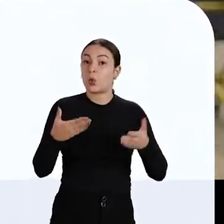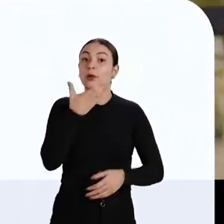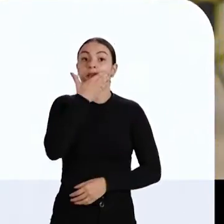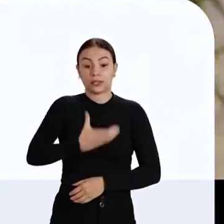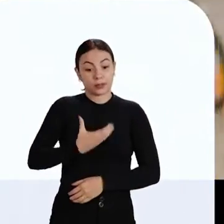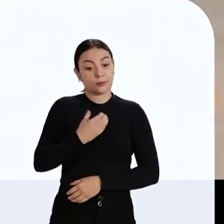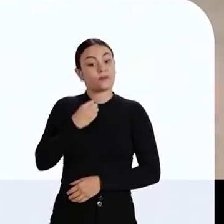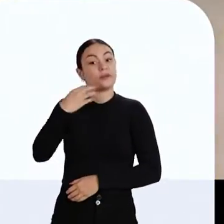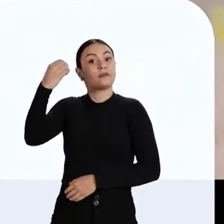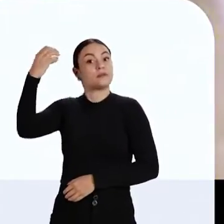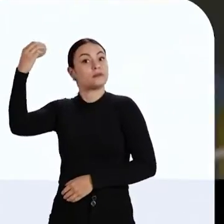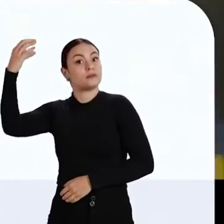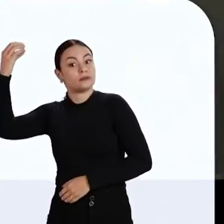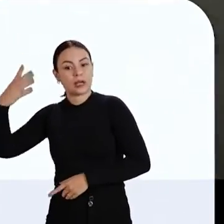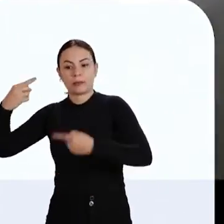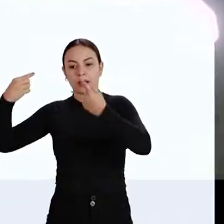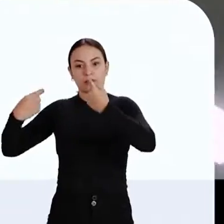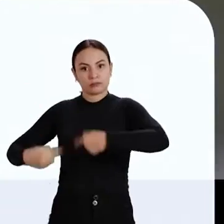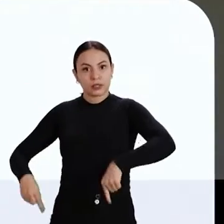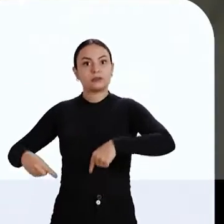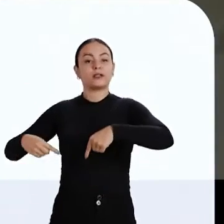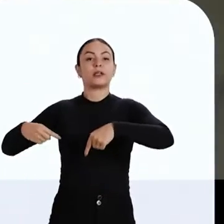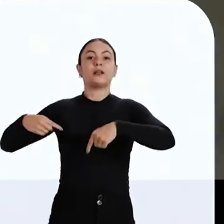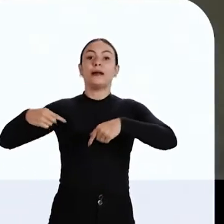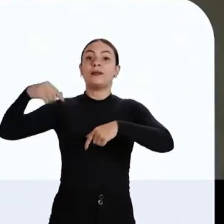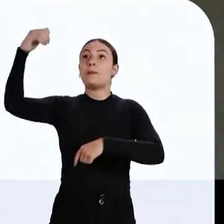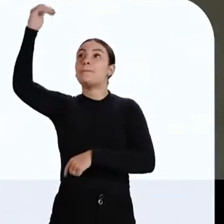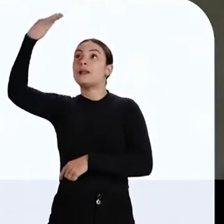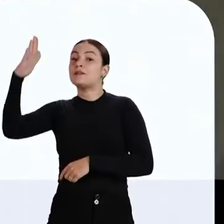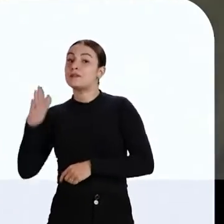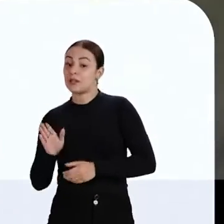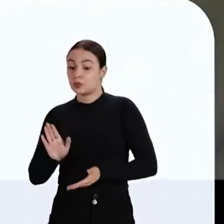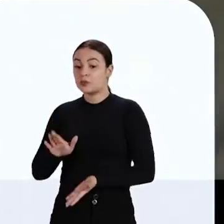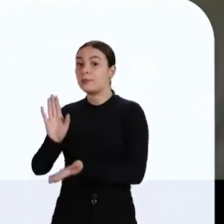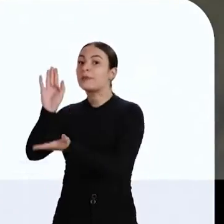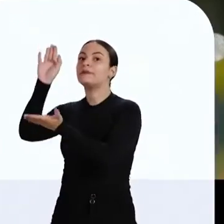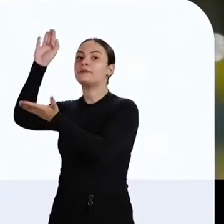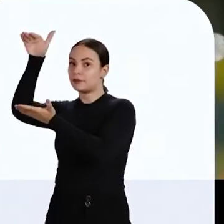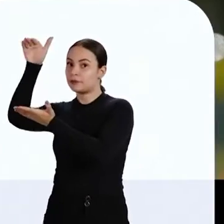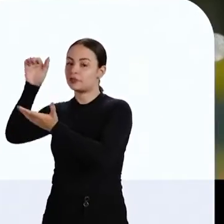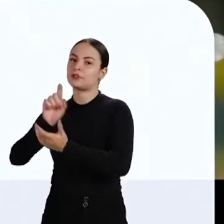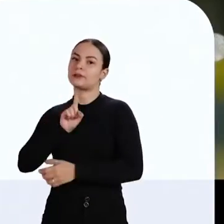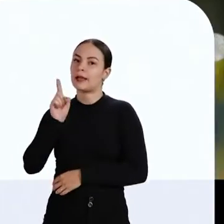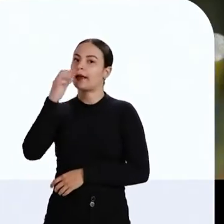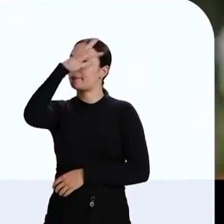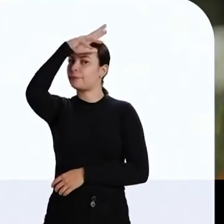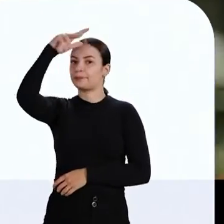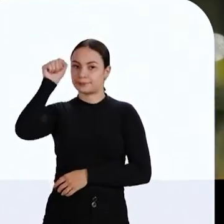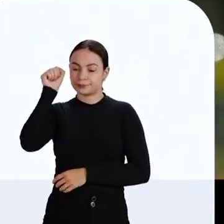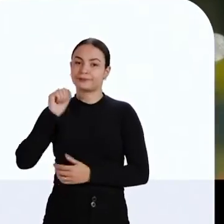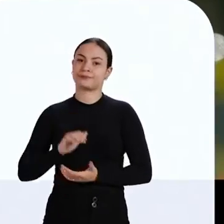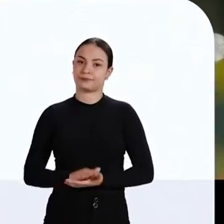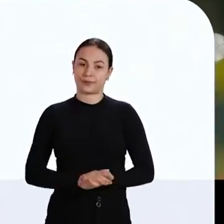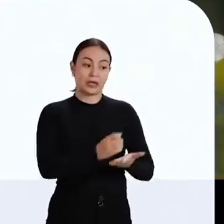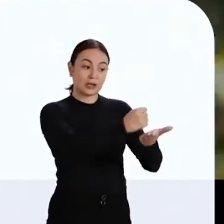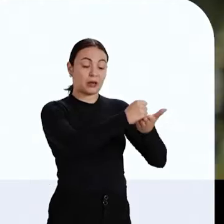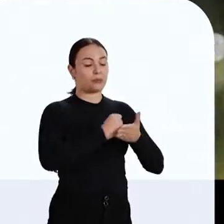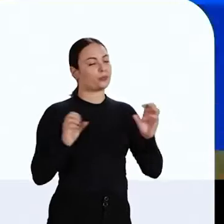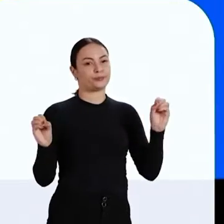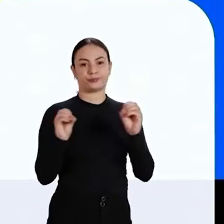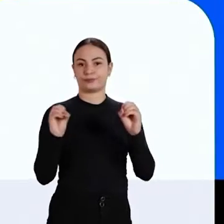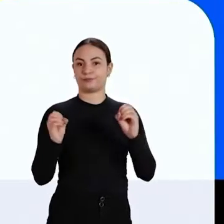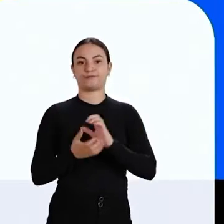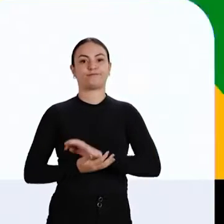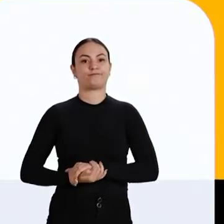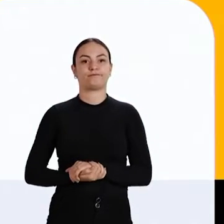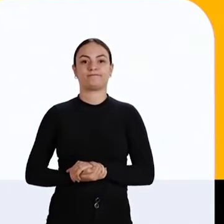dezembro e essa preparação que a gente está fazendo aqui é para o campeonato brasileiro de basquetebol que vai ocorrer lá em Manaus. E auxílio zero.